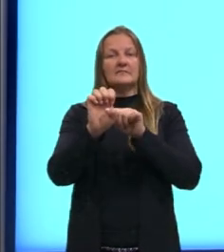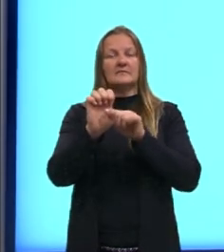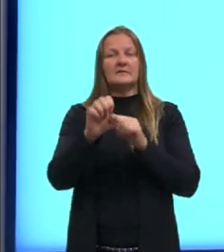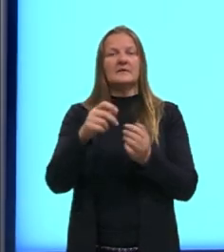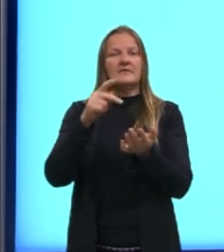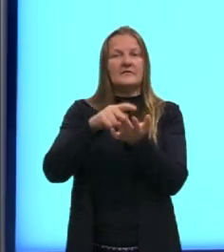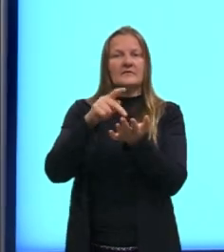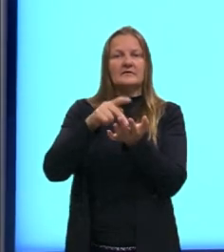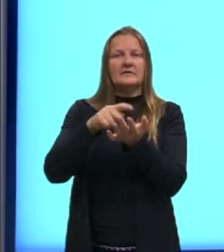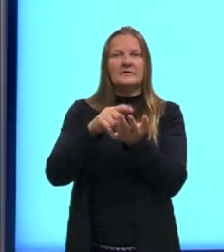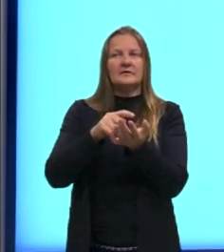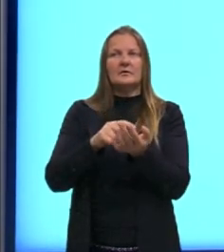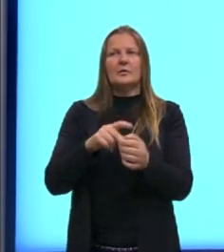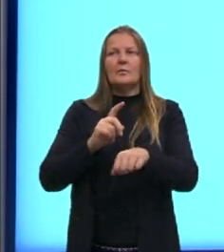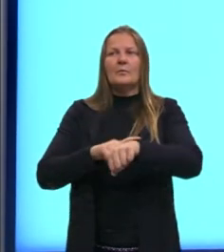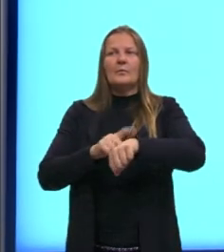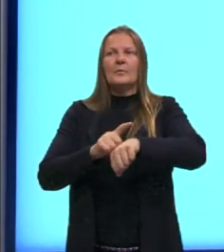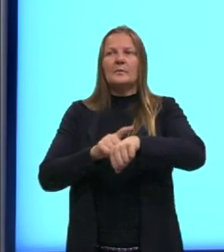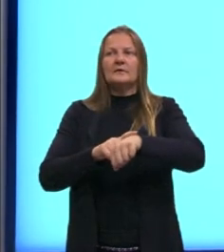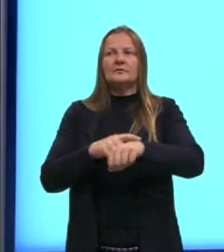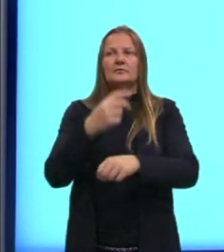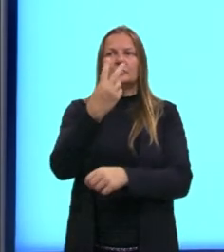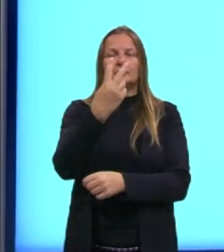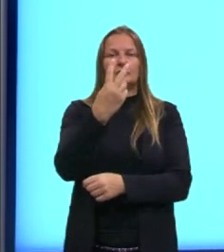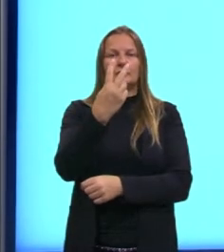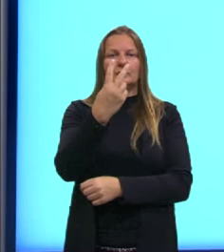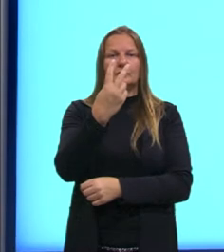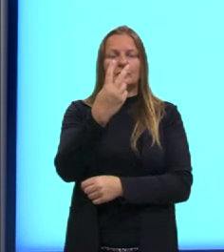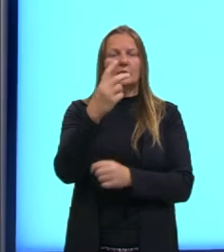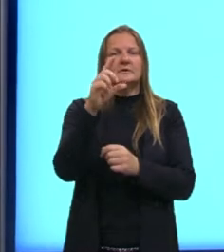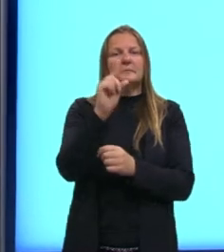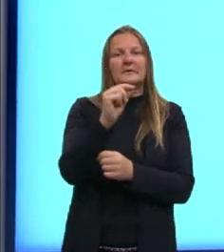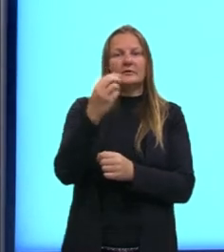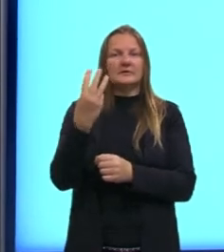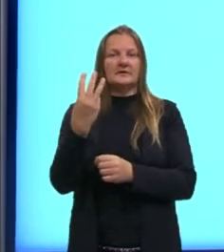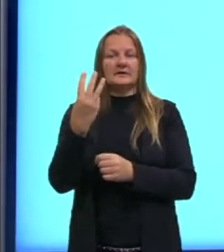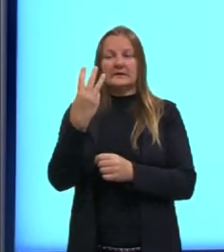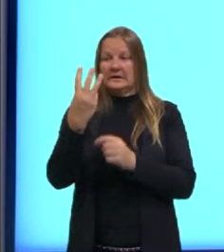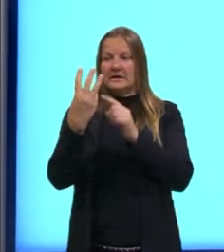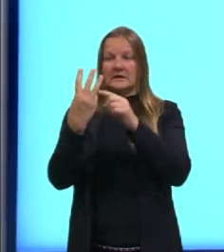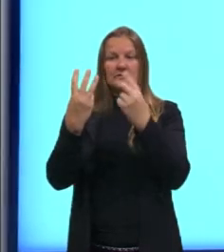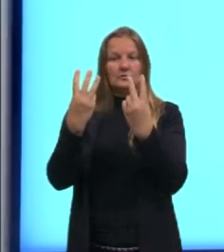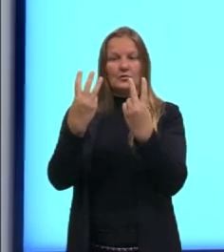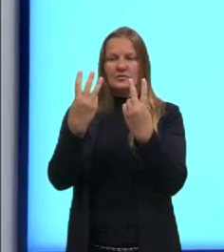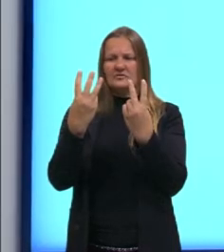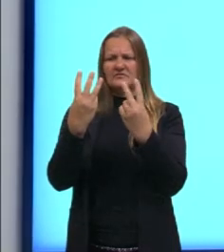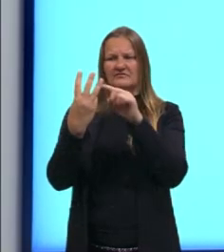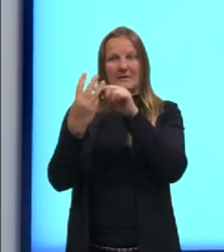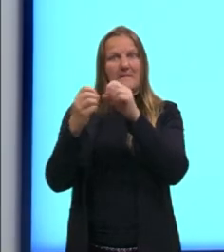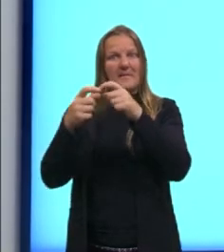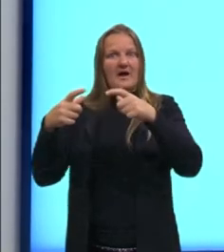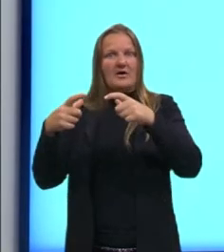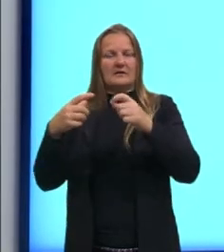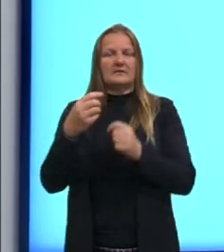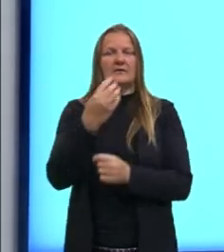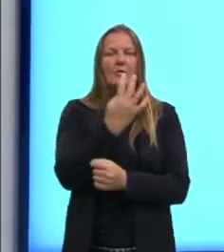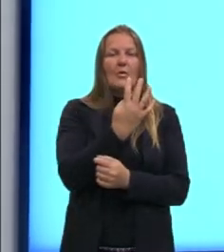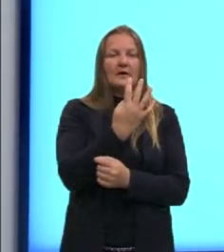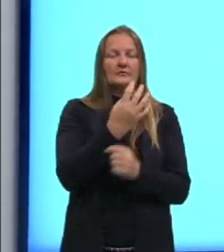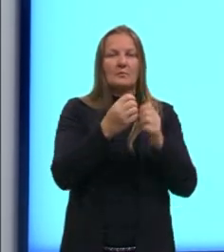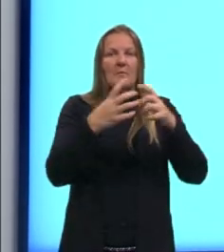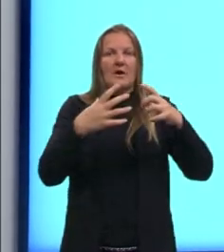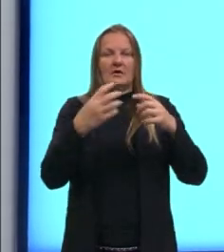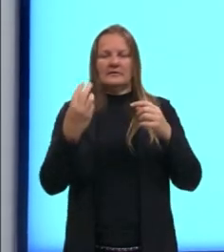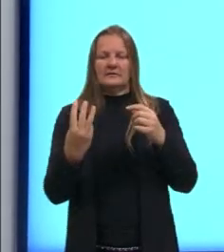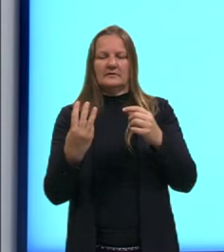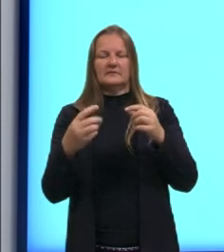verdadeira no momento que o dois for menor do que três e seja verdadeiro e quatro maior do que